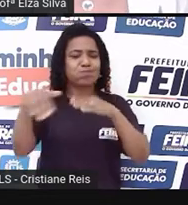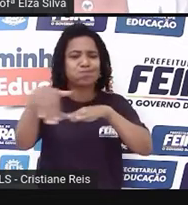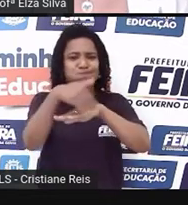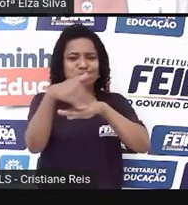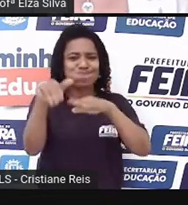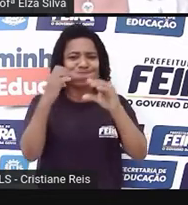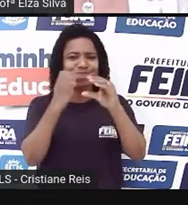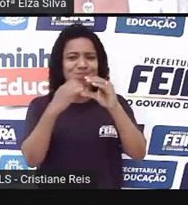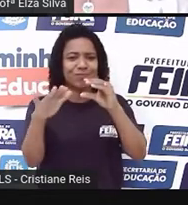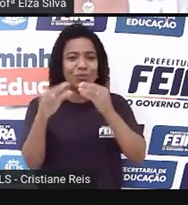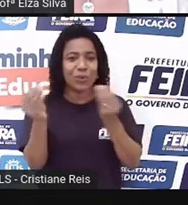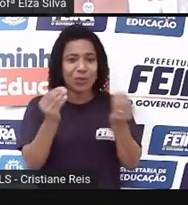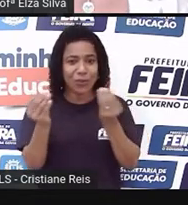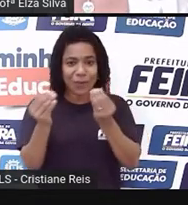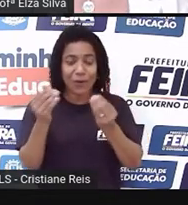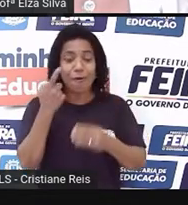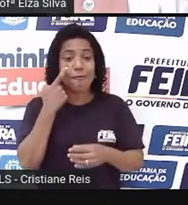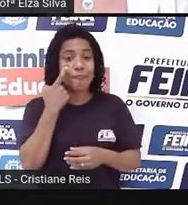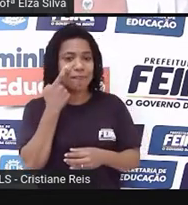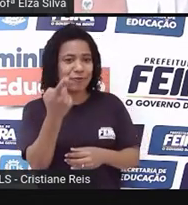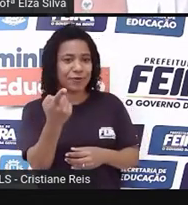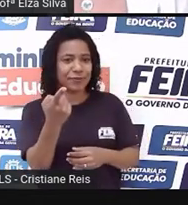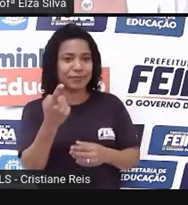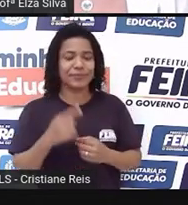Observem aqui, que nós temos este exemplo.